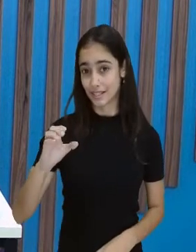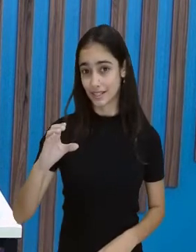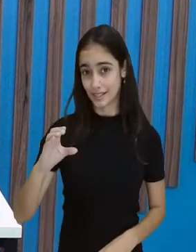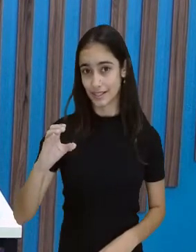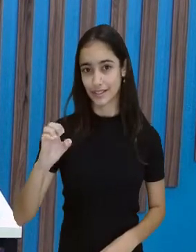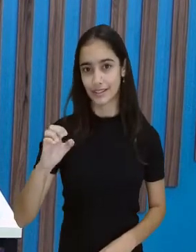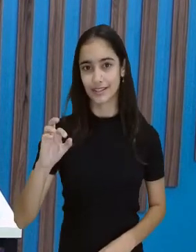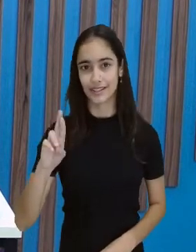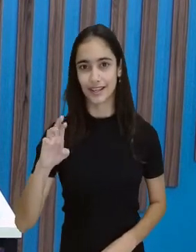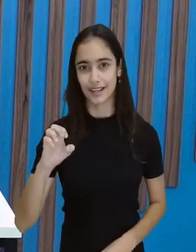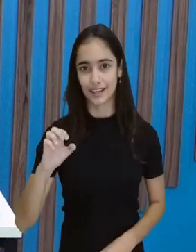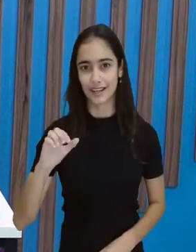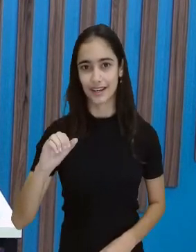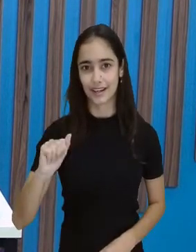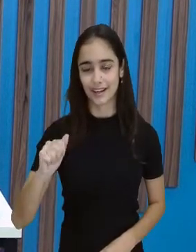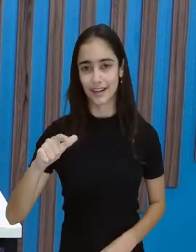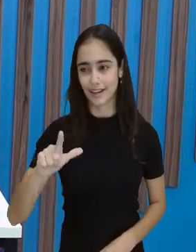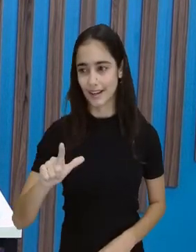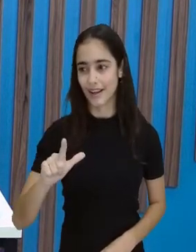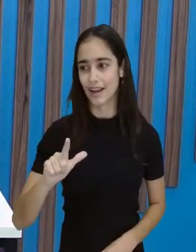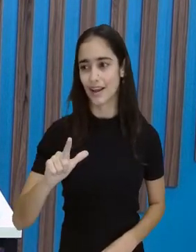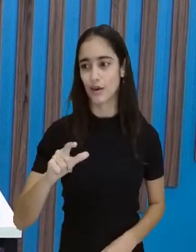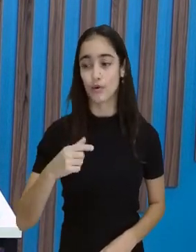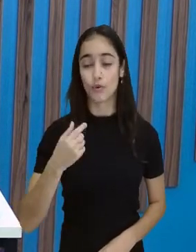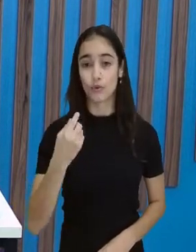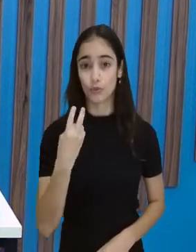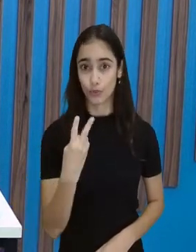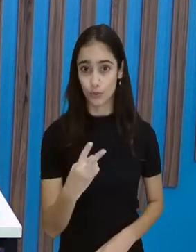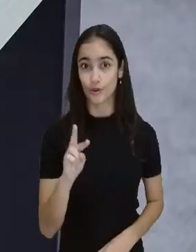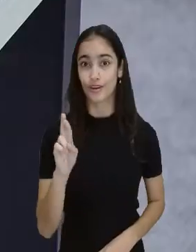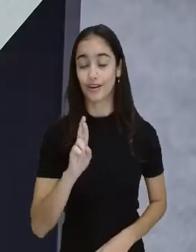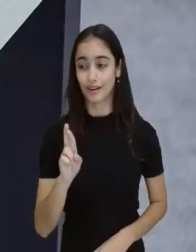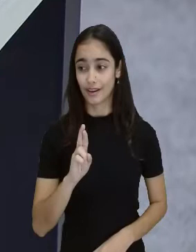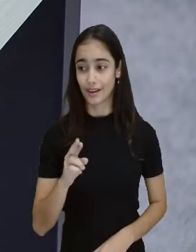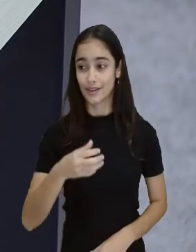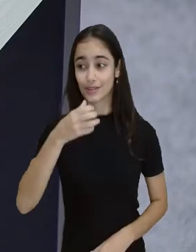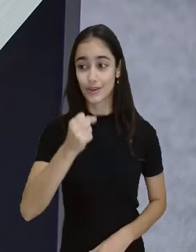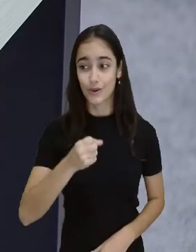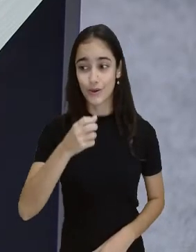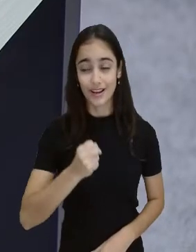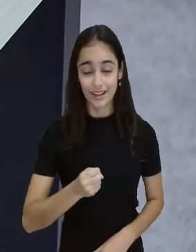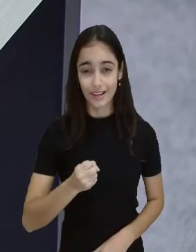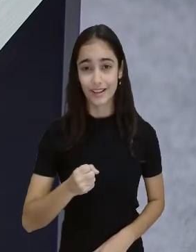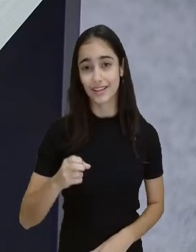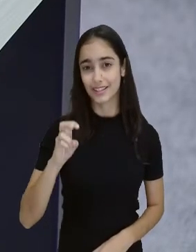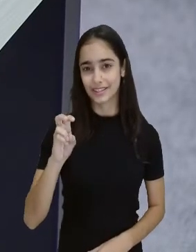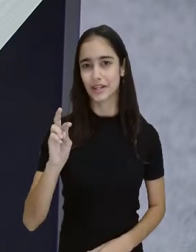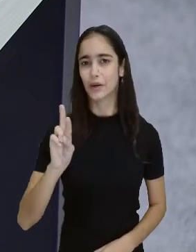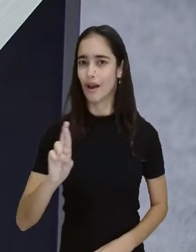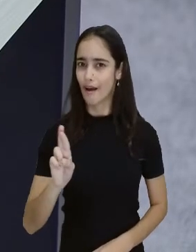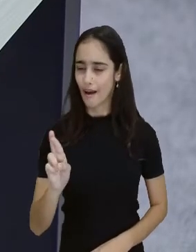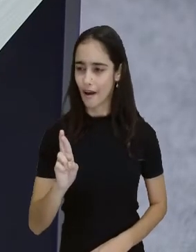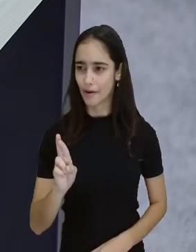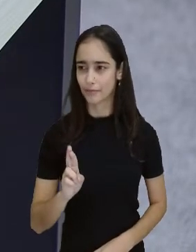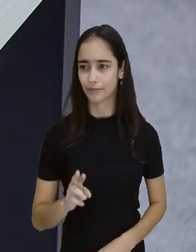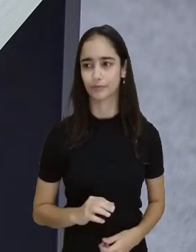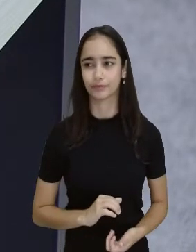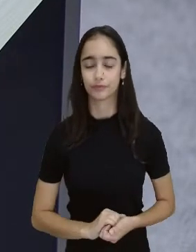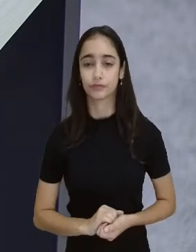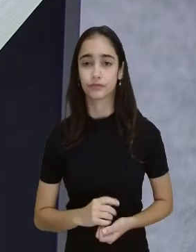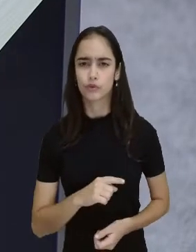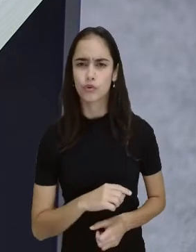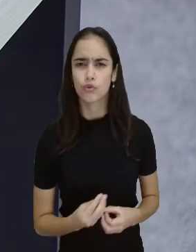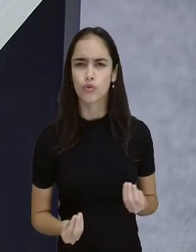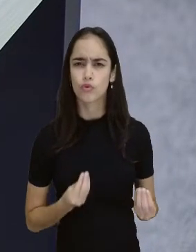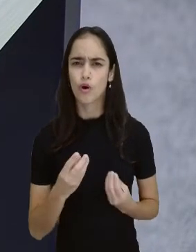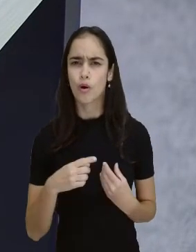reais? Com essa cédula aqui de 5 reais, ou eu poderia também dar 5 moedas de 1 real, certo?